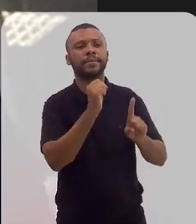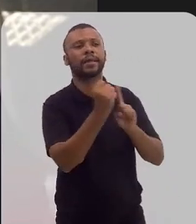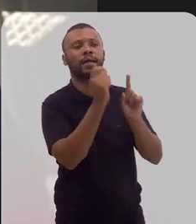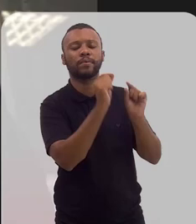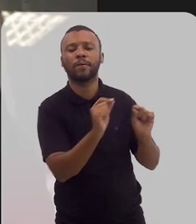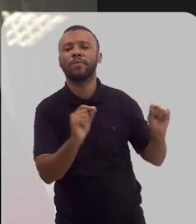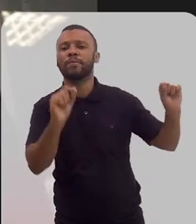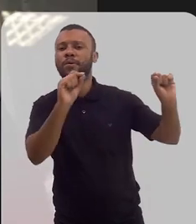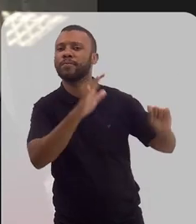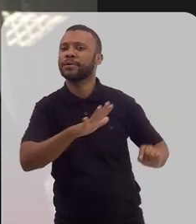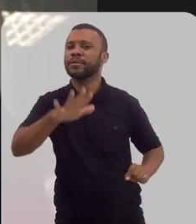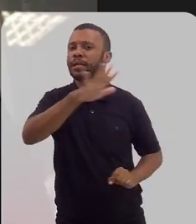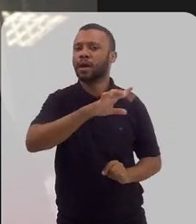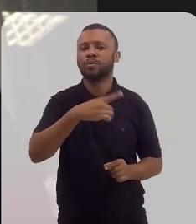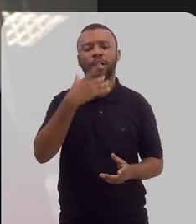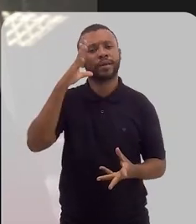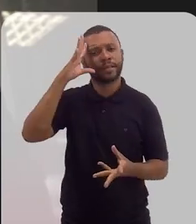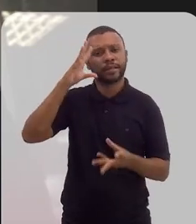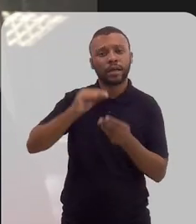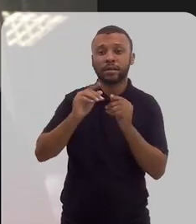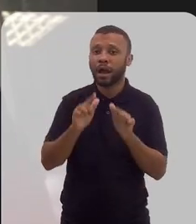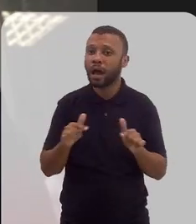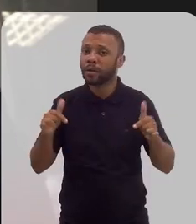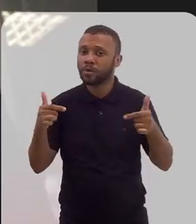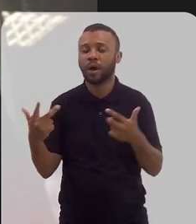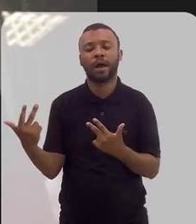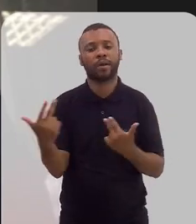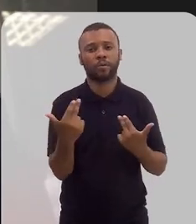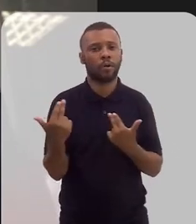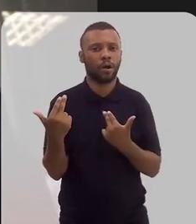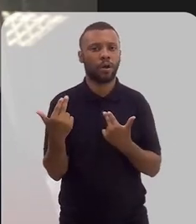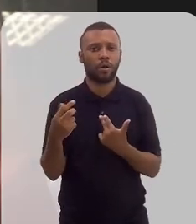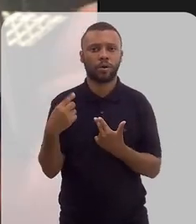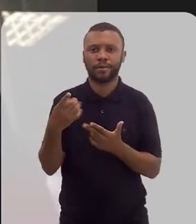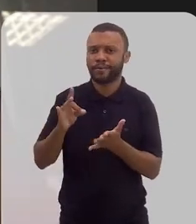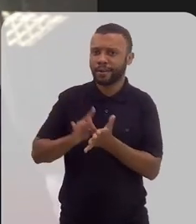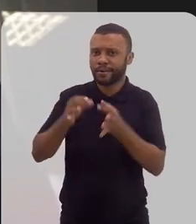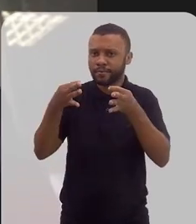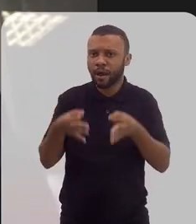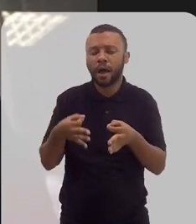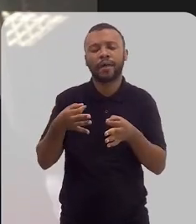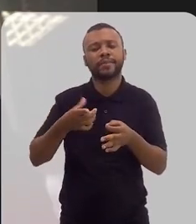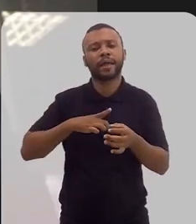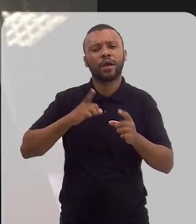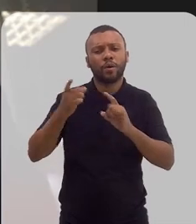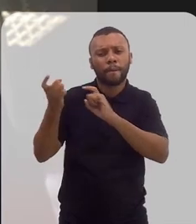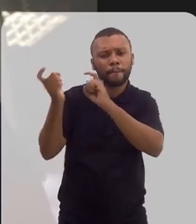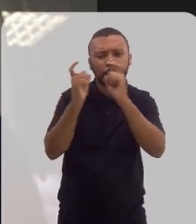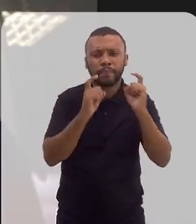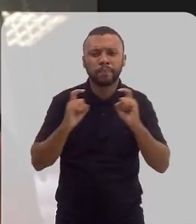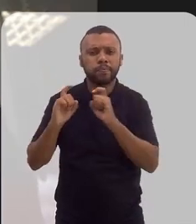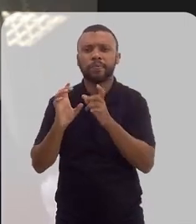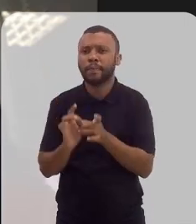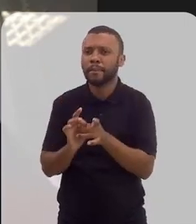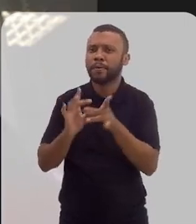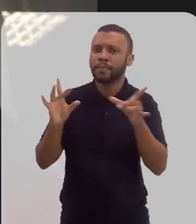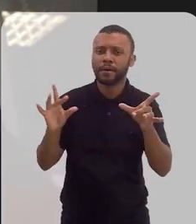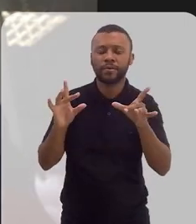forma geral. Quer dizer, a gente entende que ações como essas realmente trazem ao debate e permitem